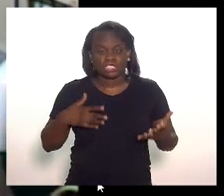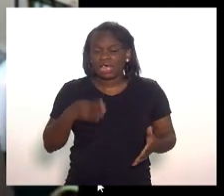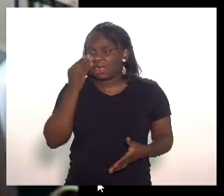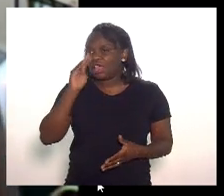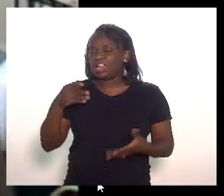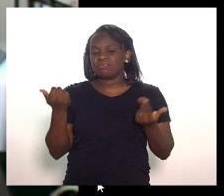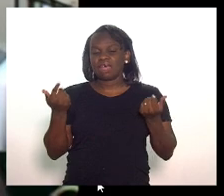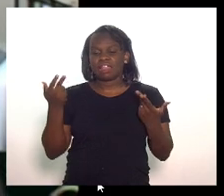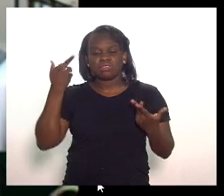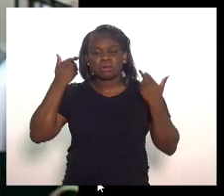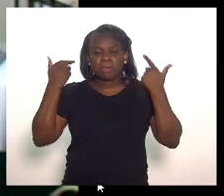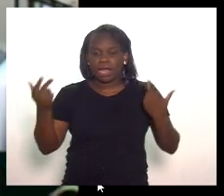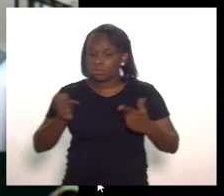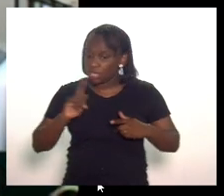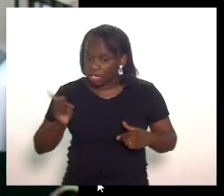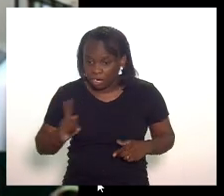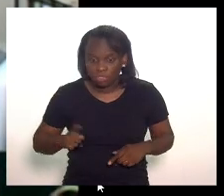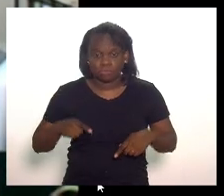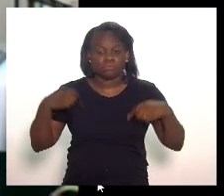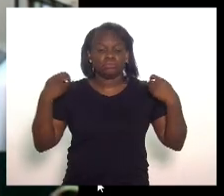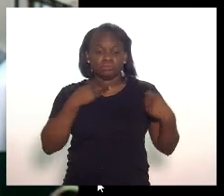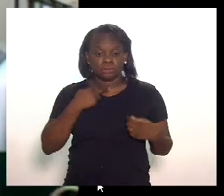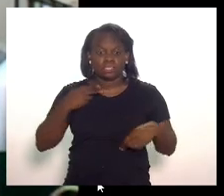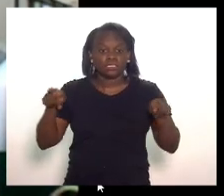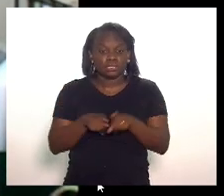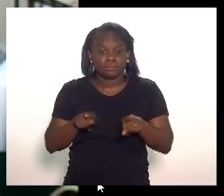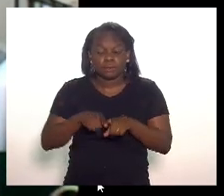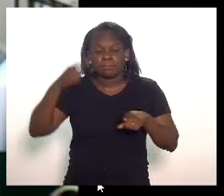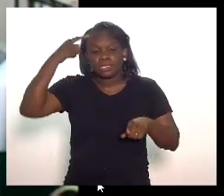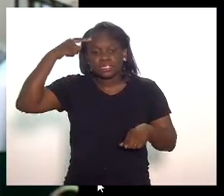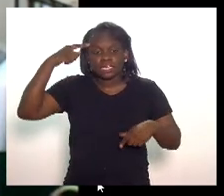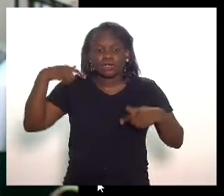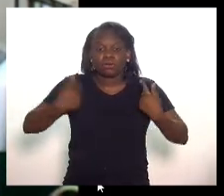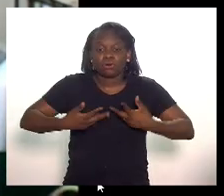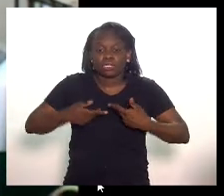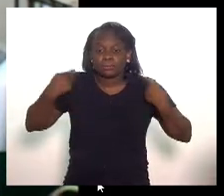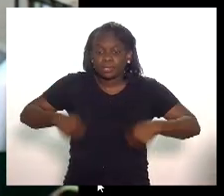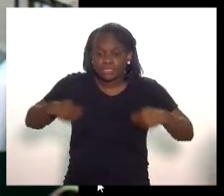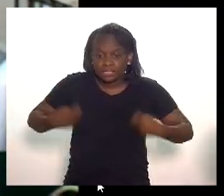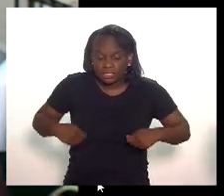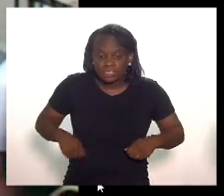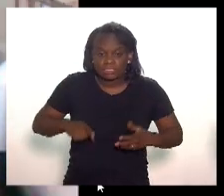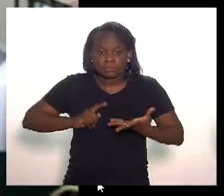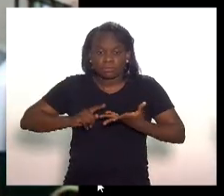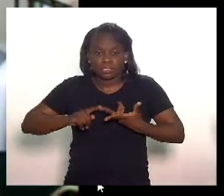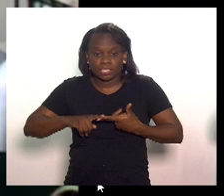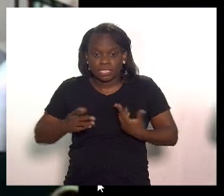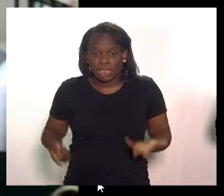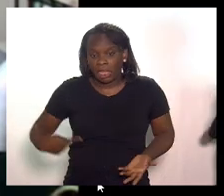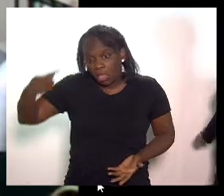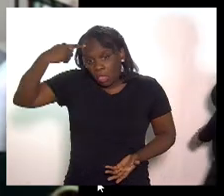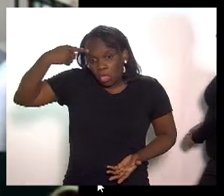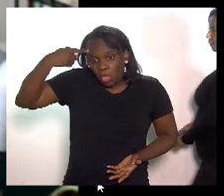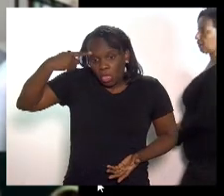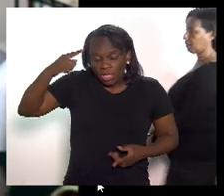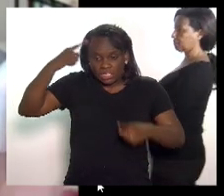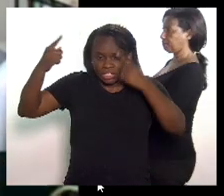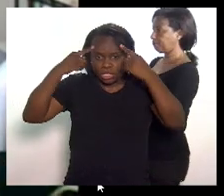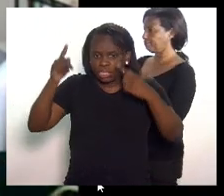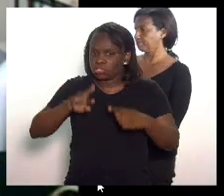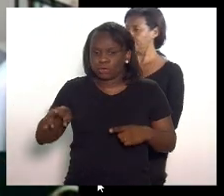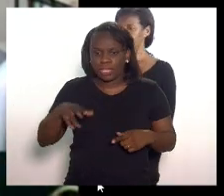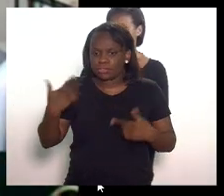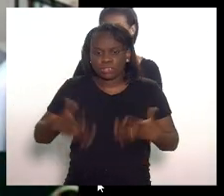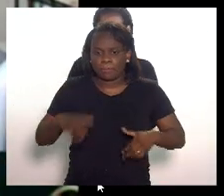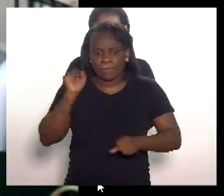banalizado e a gente não pode tratar as medidas necessárias para enfrentar a pandemia como se fosse uma opção ideológica não ninguém quer parar